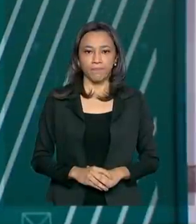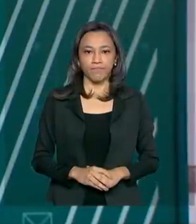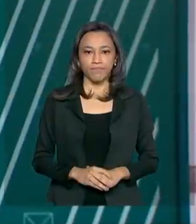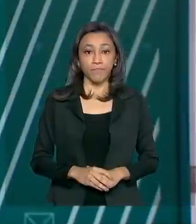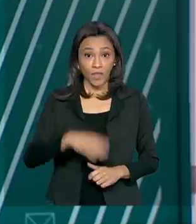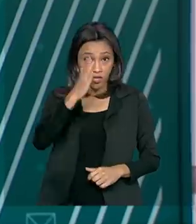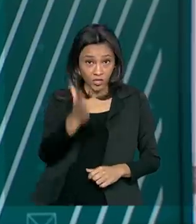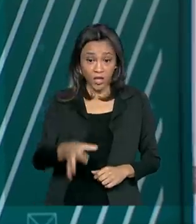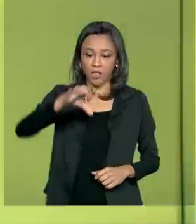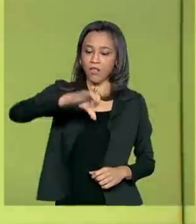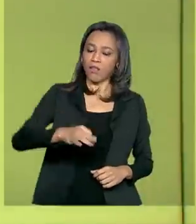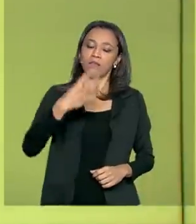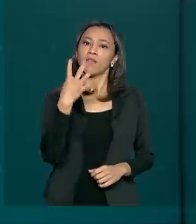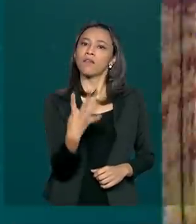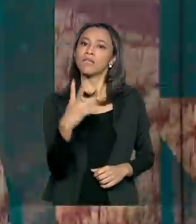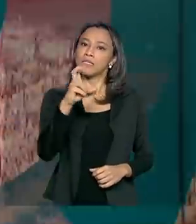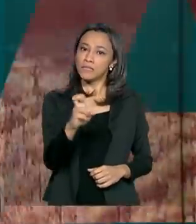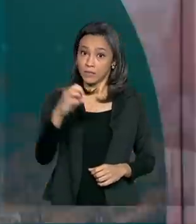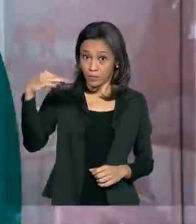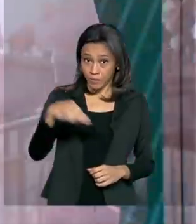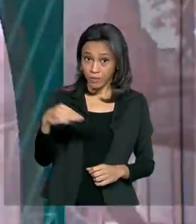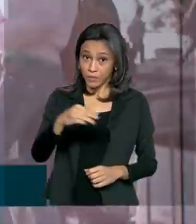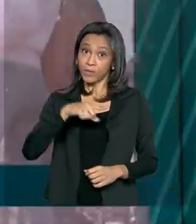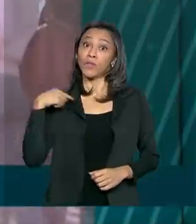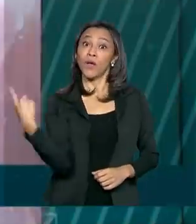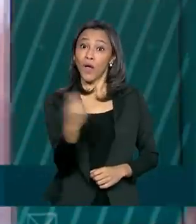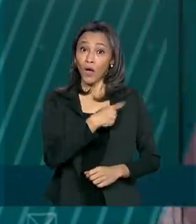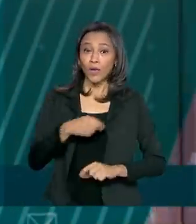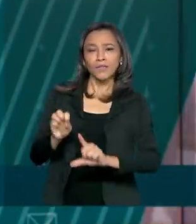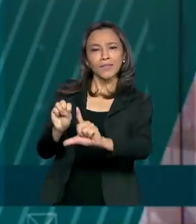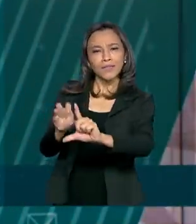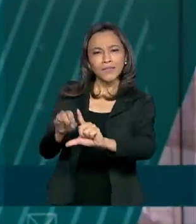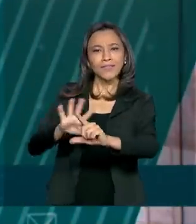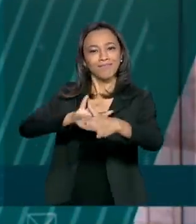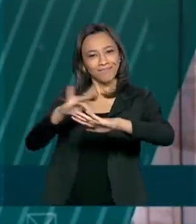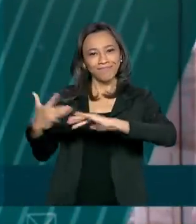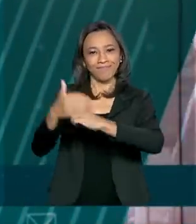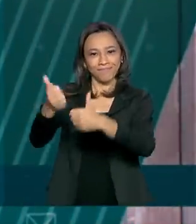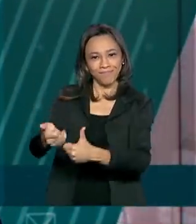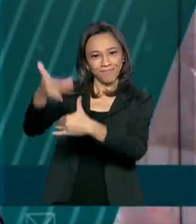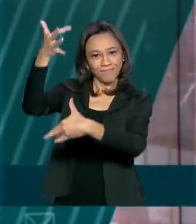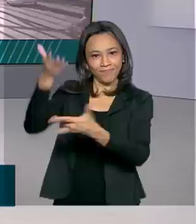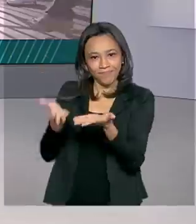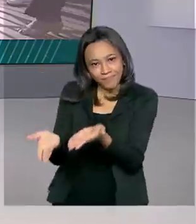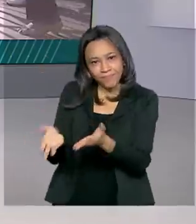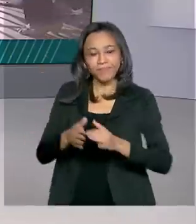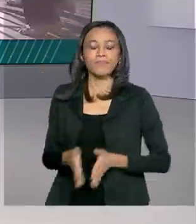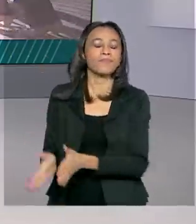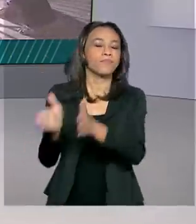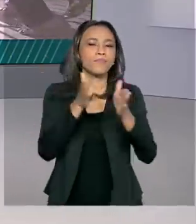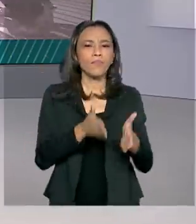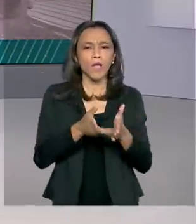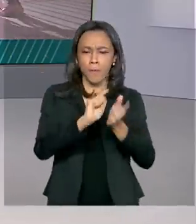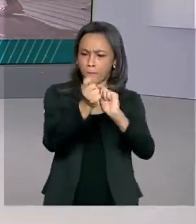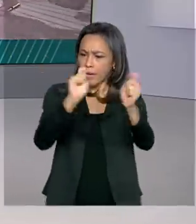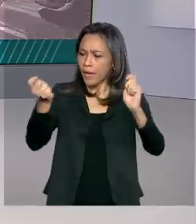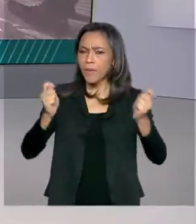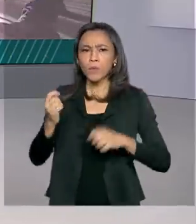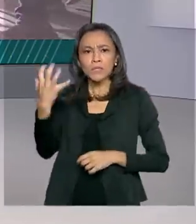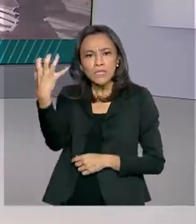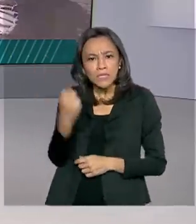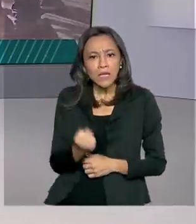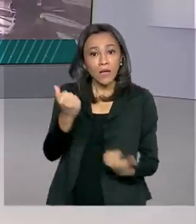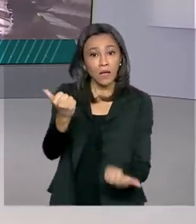São 9 horas e 45 minutos. Nós estamos ao vivo também pelas redes sociais. O pagamento do saque